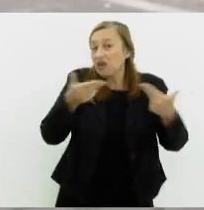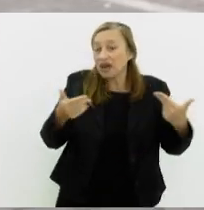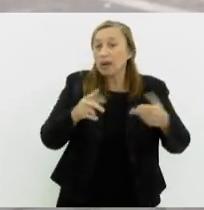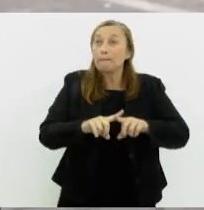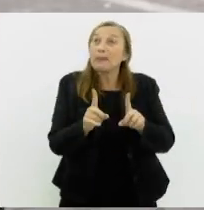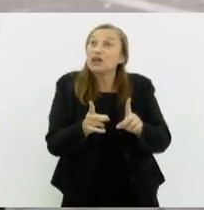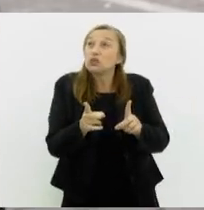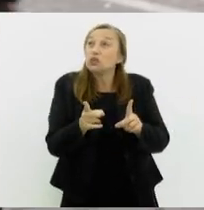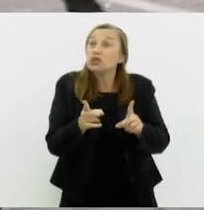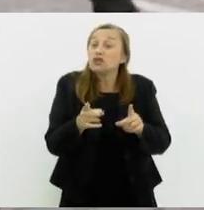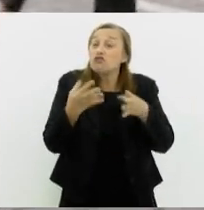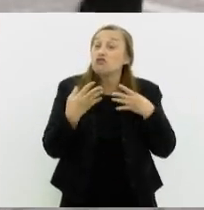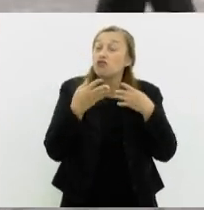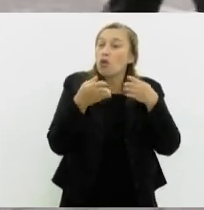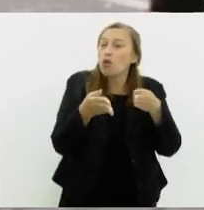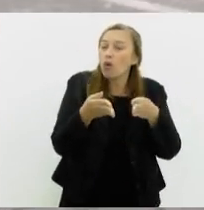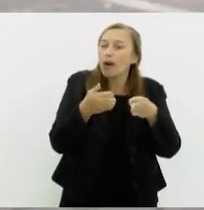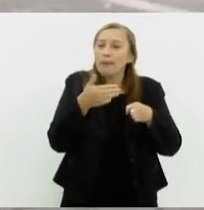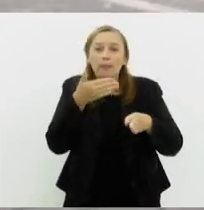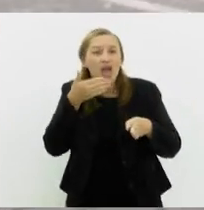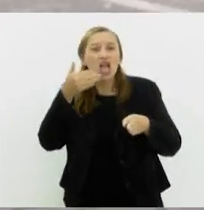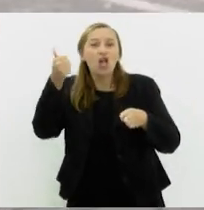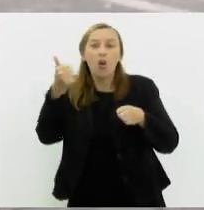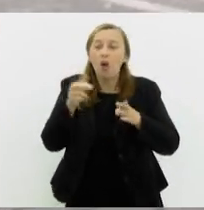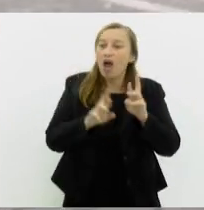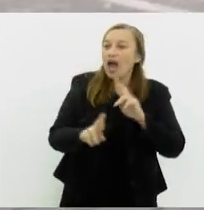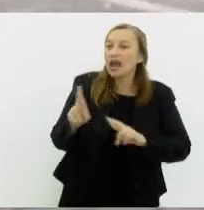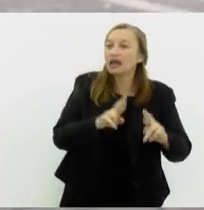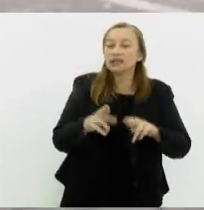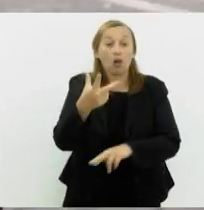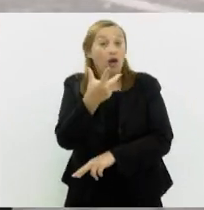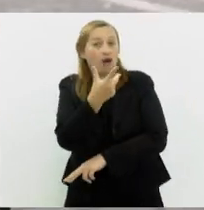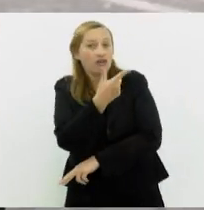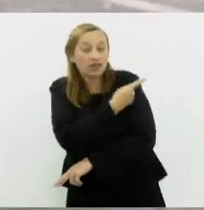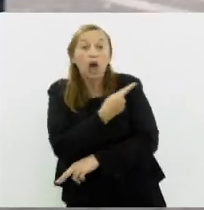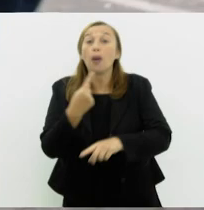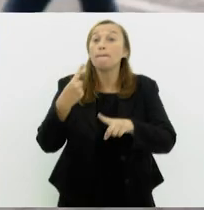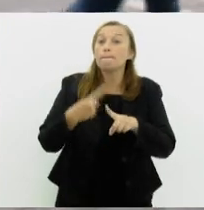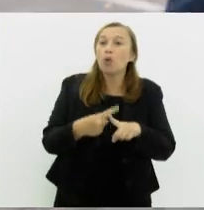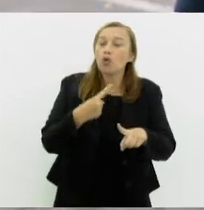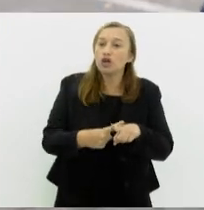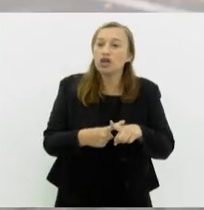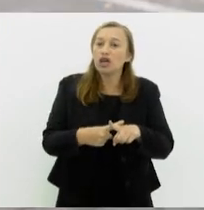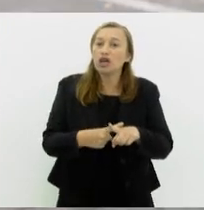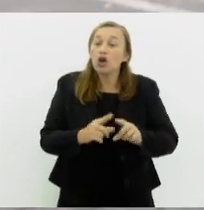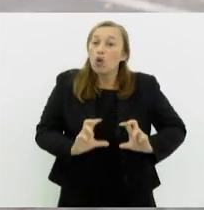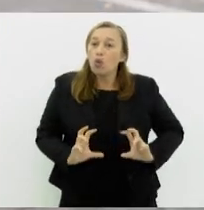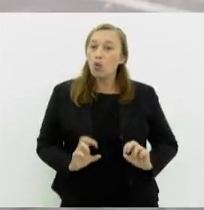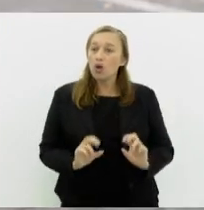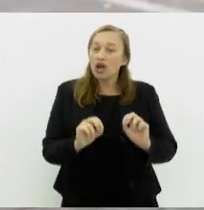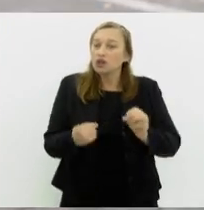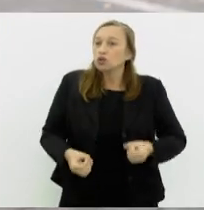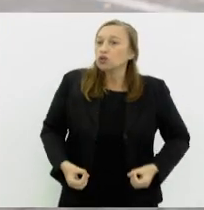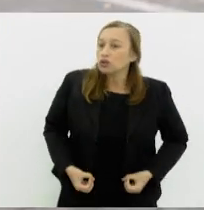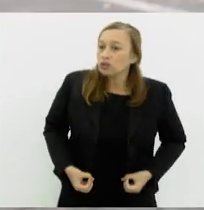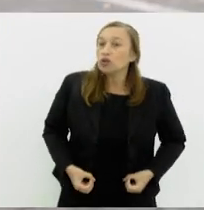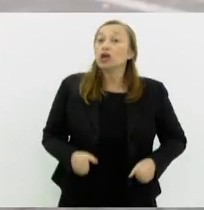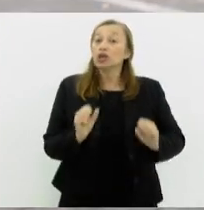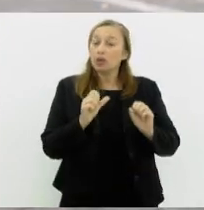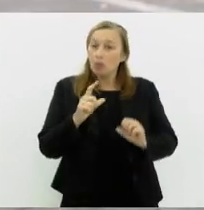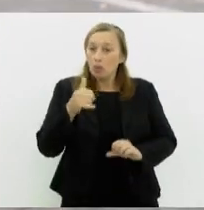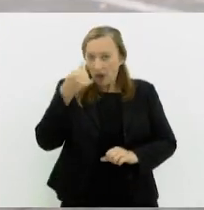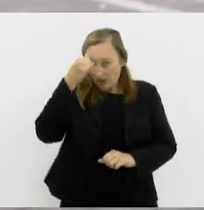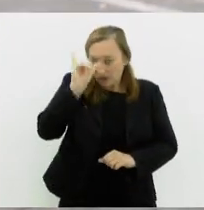que a gente tem que focar um pouco melhor é em relação às vacinas. Porque o câncer de colo de útero, ele é prevenível.